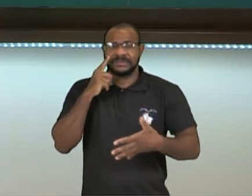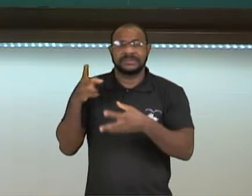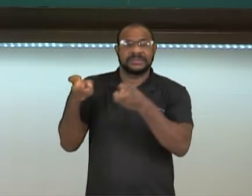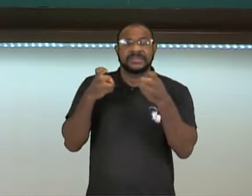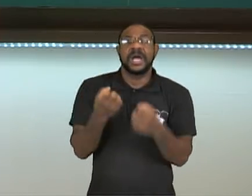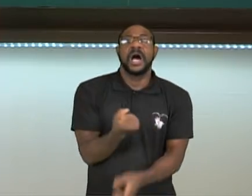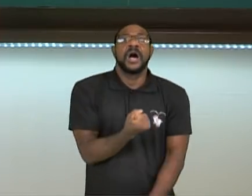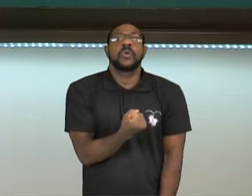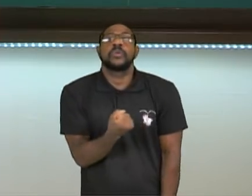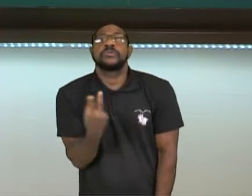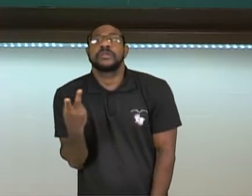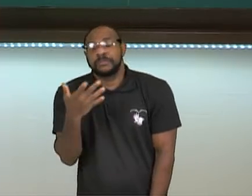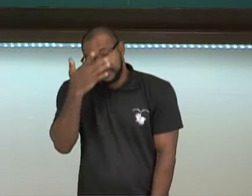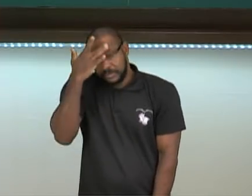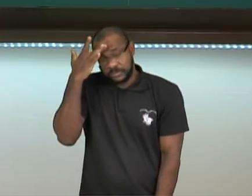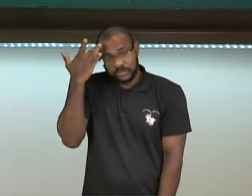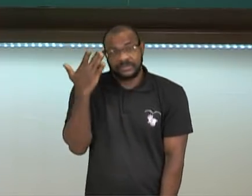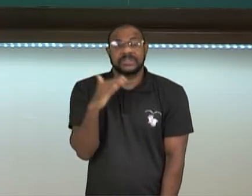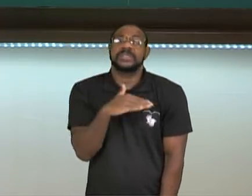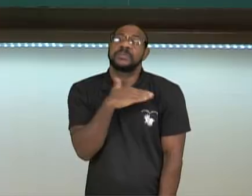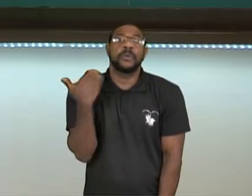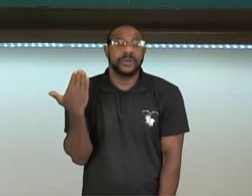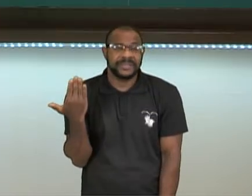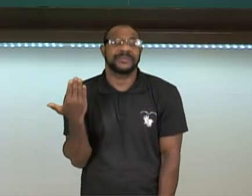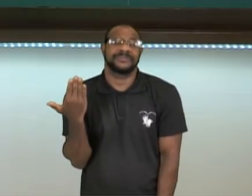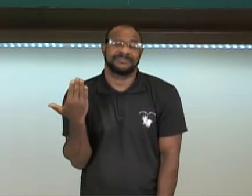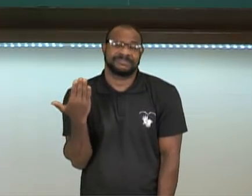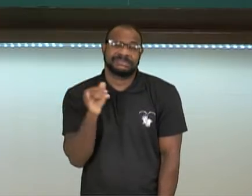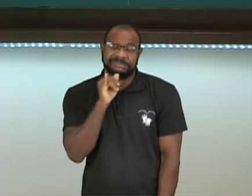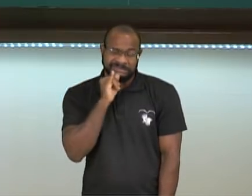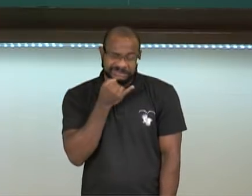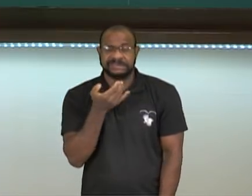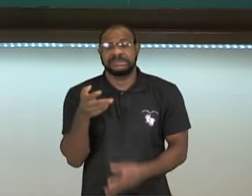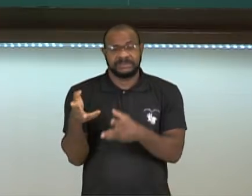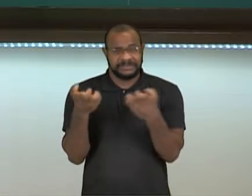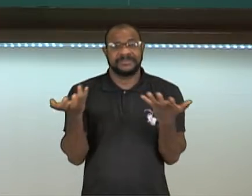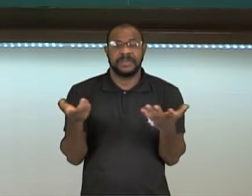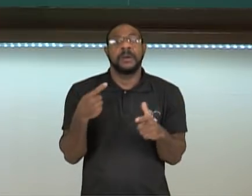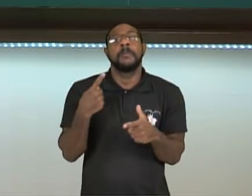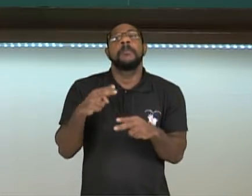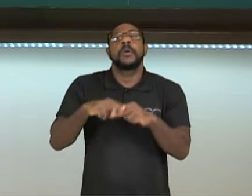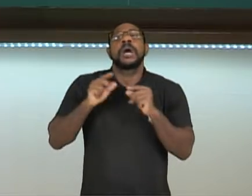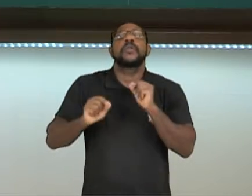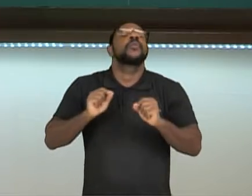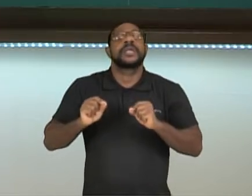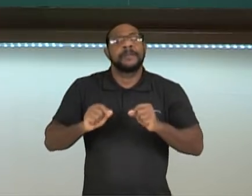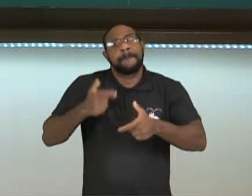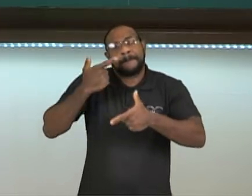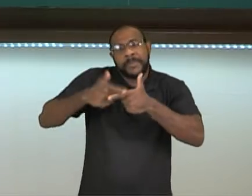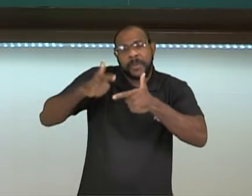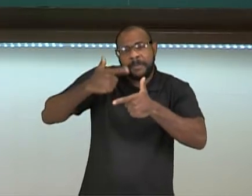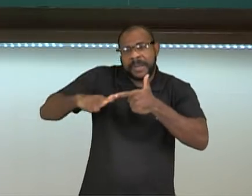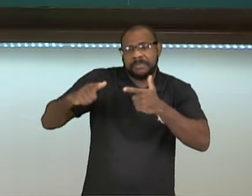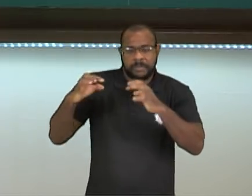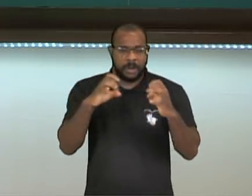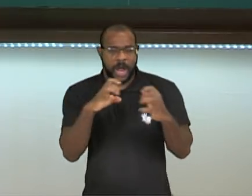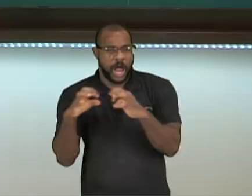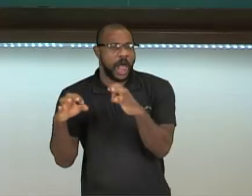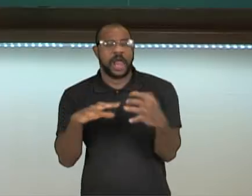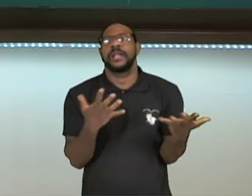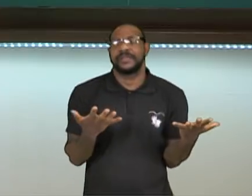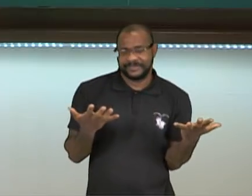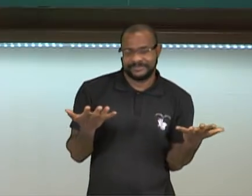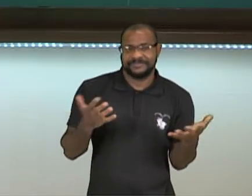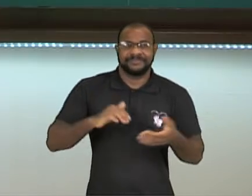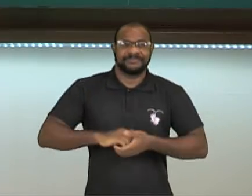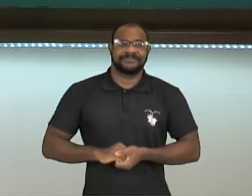a quantidade de pessoas que morreram por causa de conflitos que muitos deles não sabem nem por que estavam